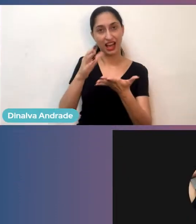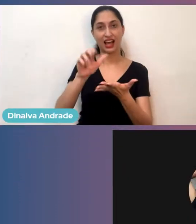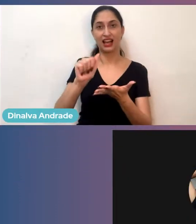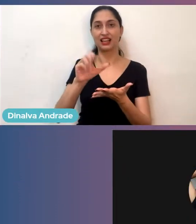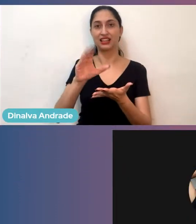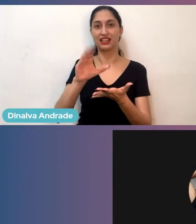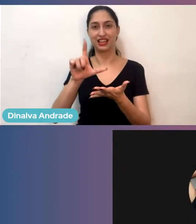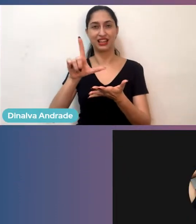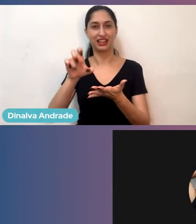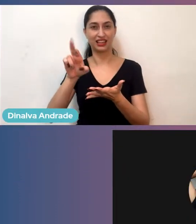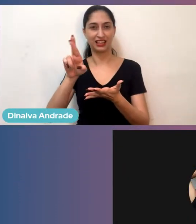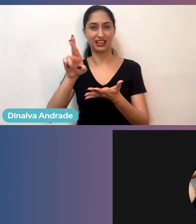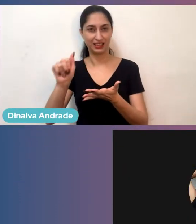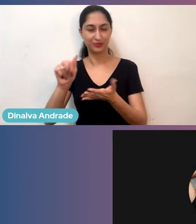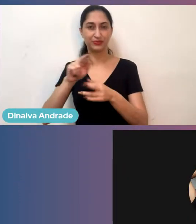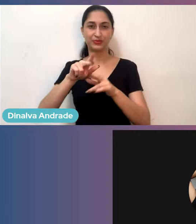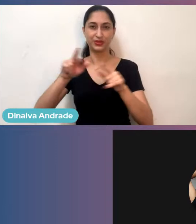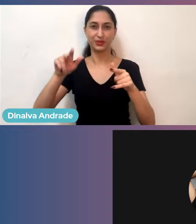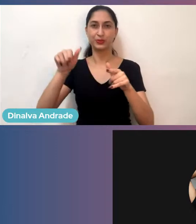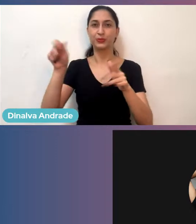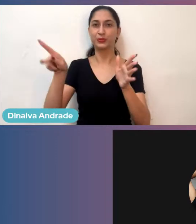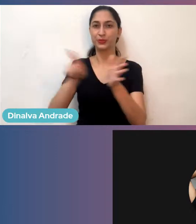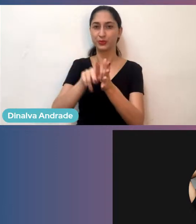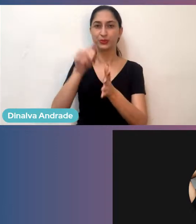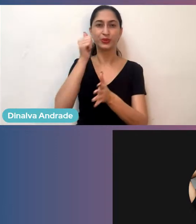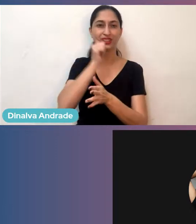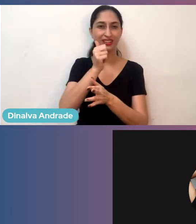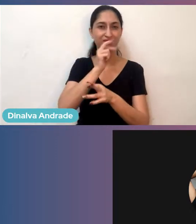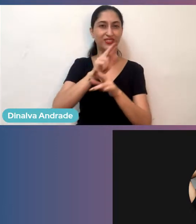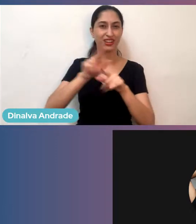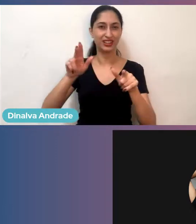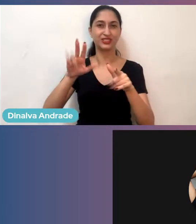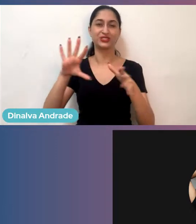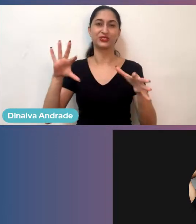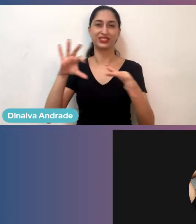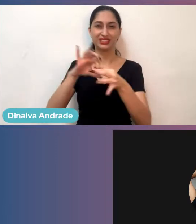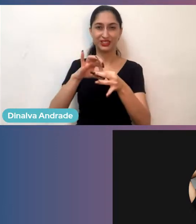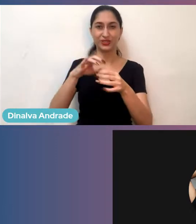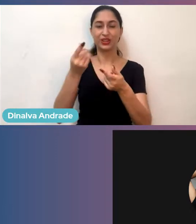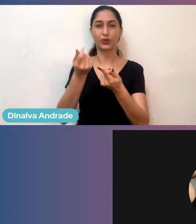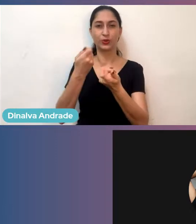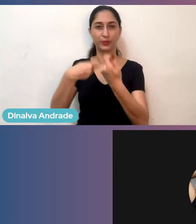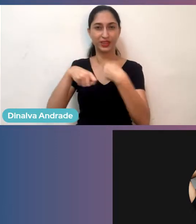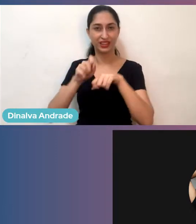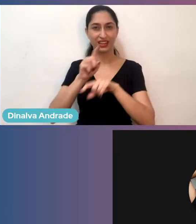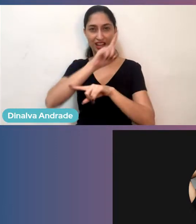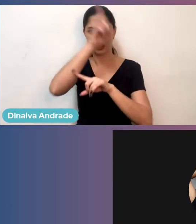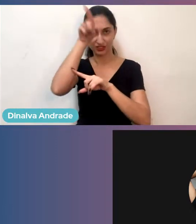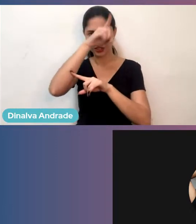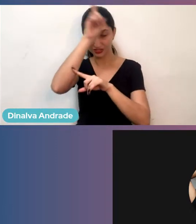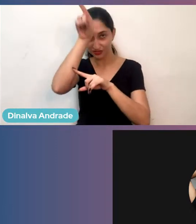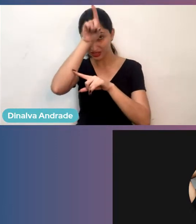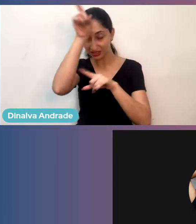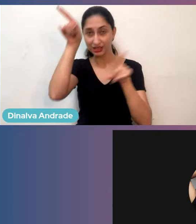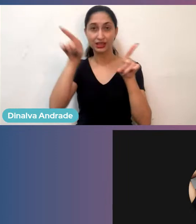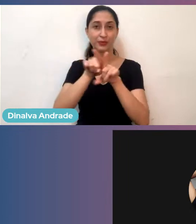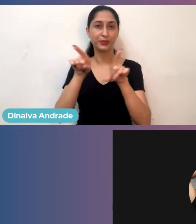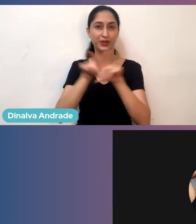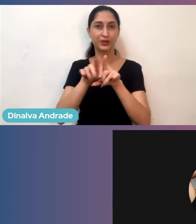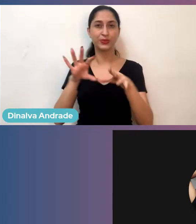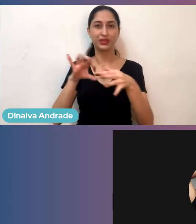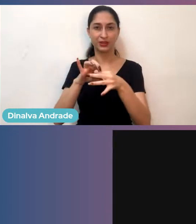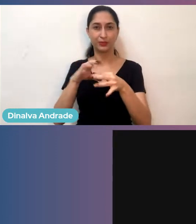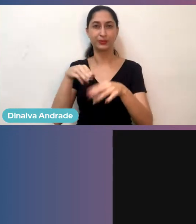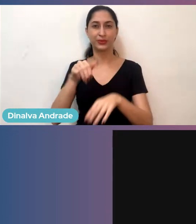conectados com as economias criativas, e estamos muito conectadas com a Manguesal, que é a